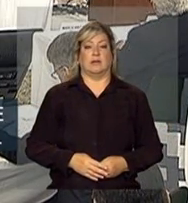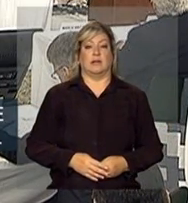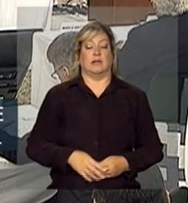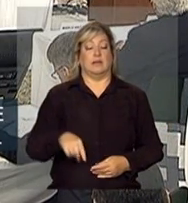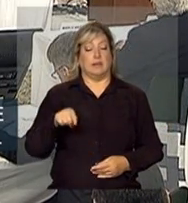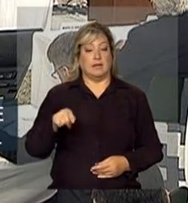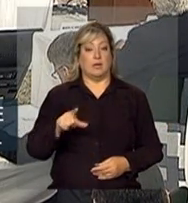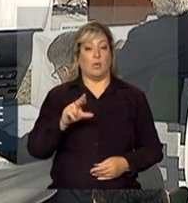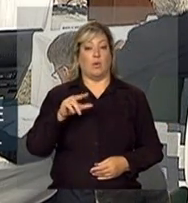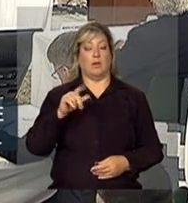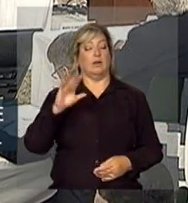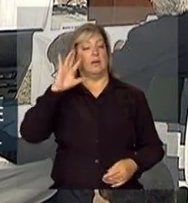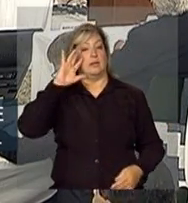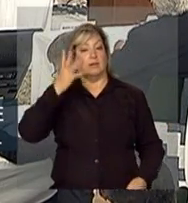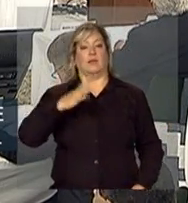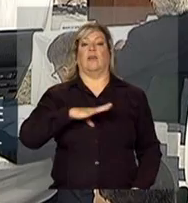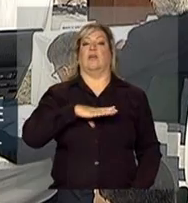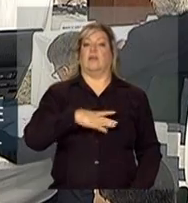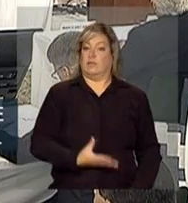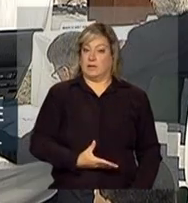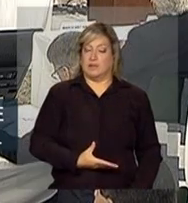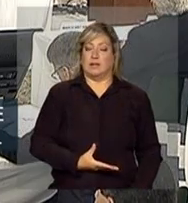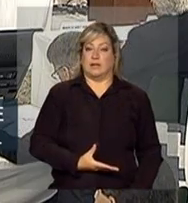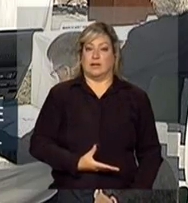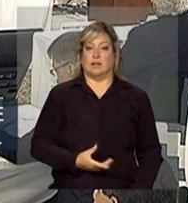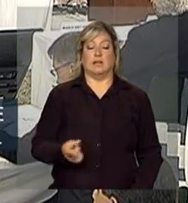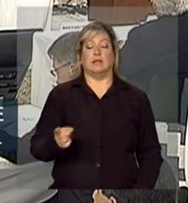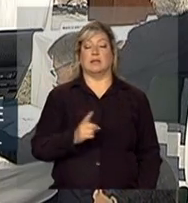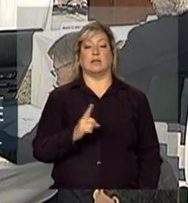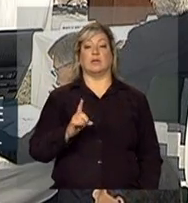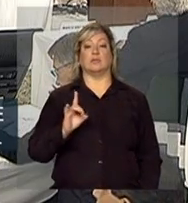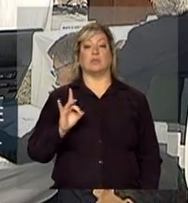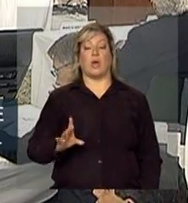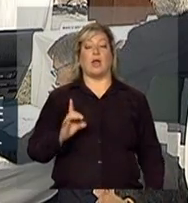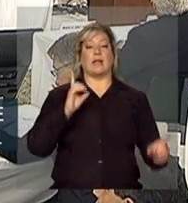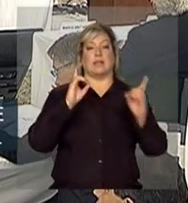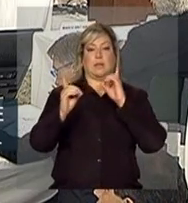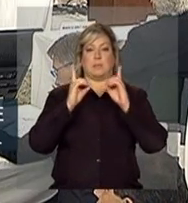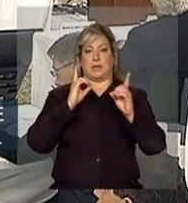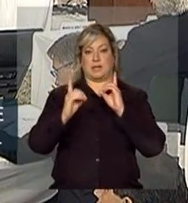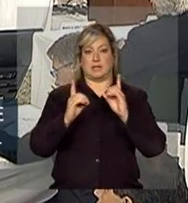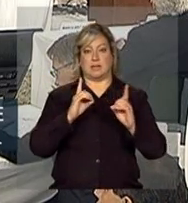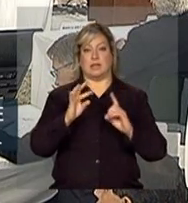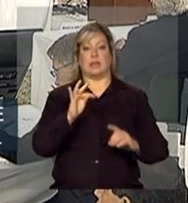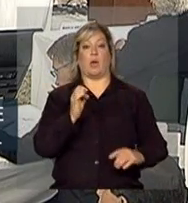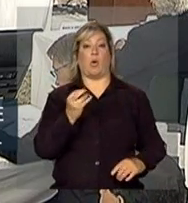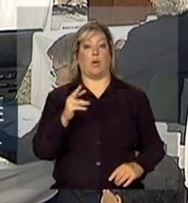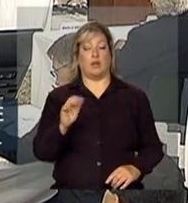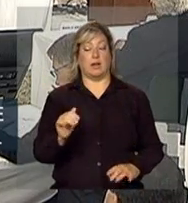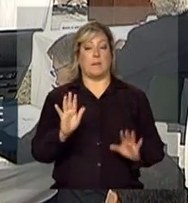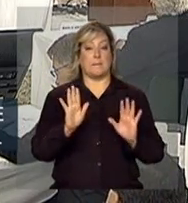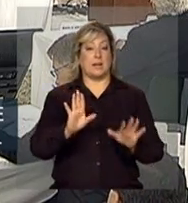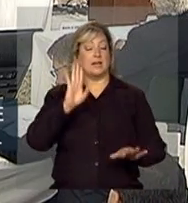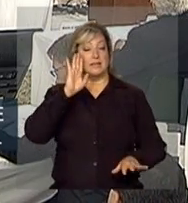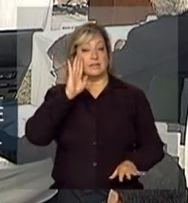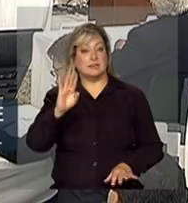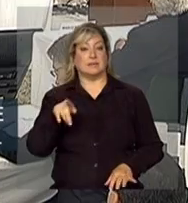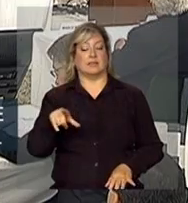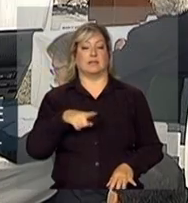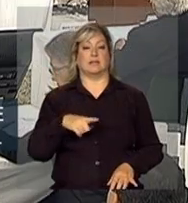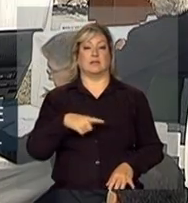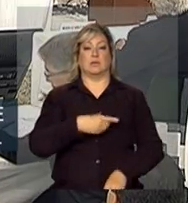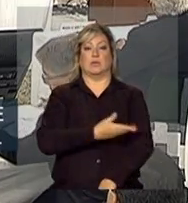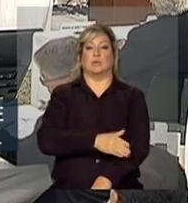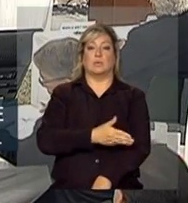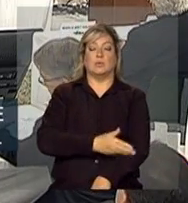resolveu enfrentar não só o debate teórico, mas, sobretudo, com a sua prática de